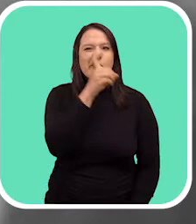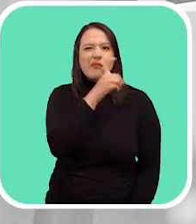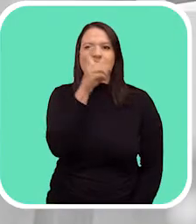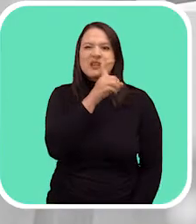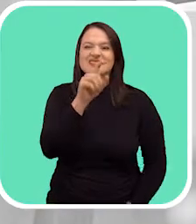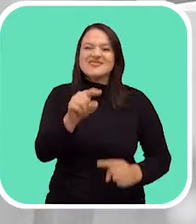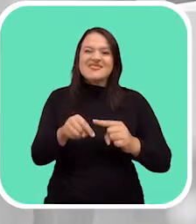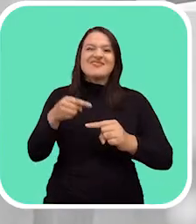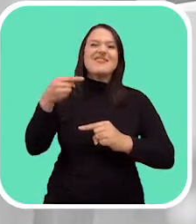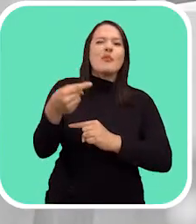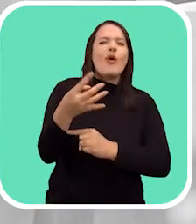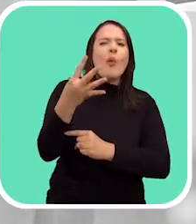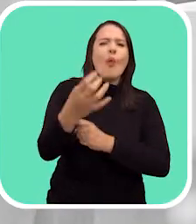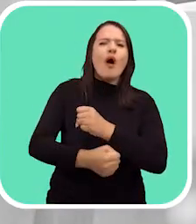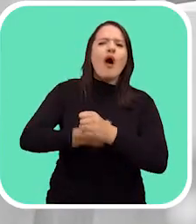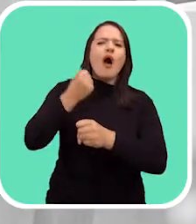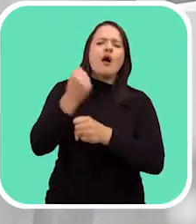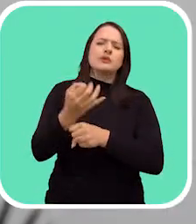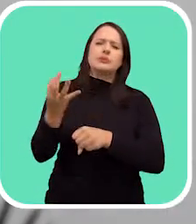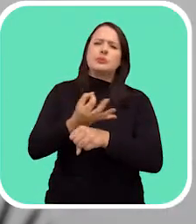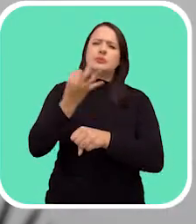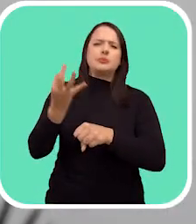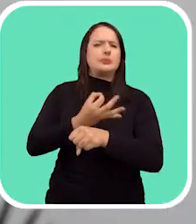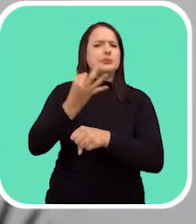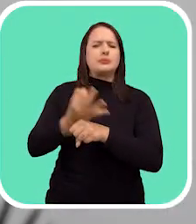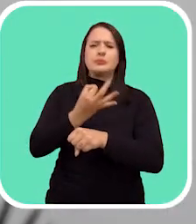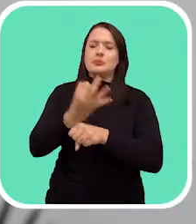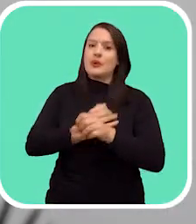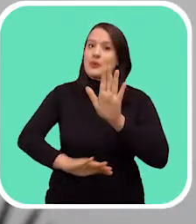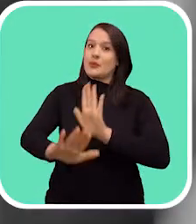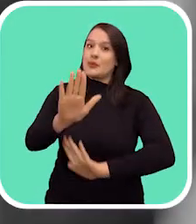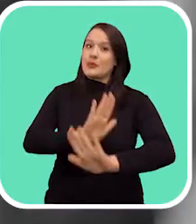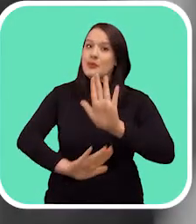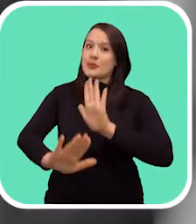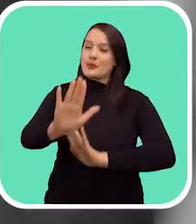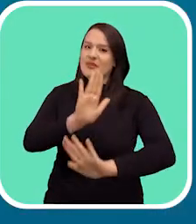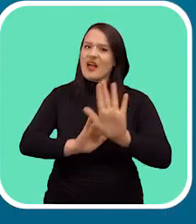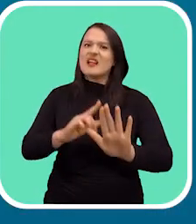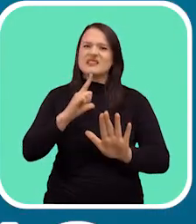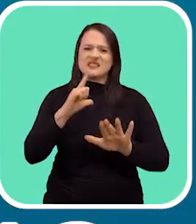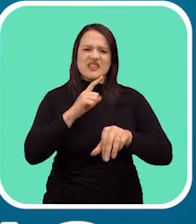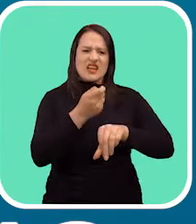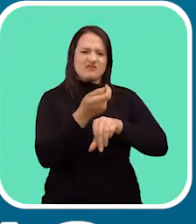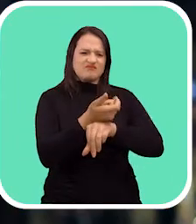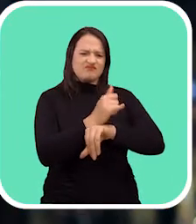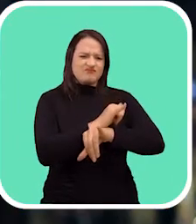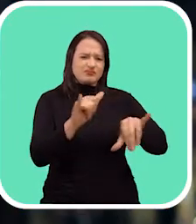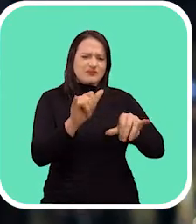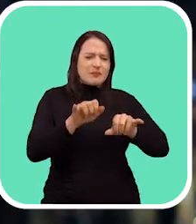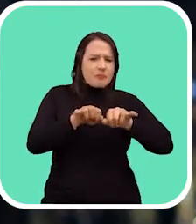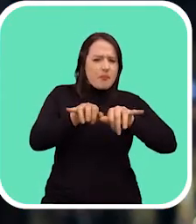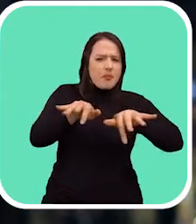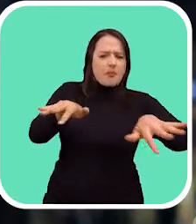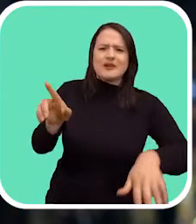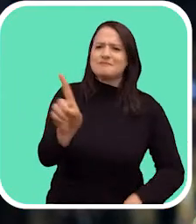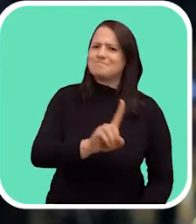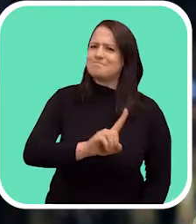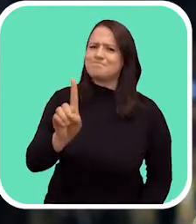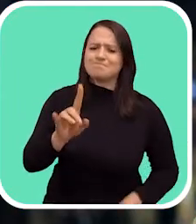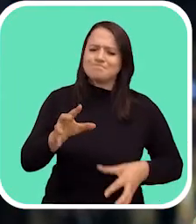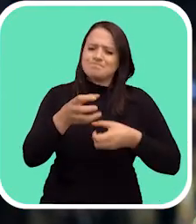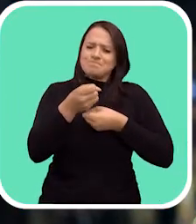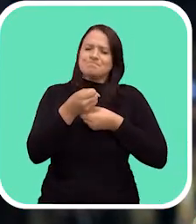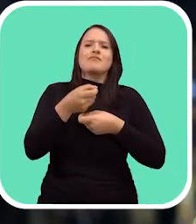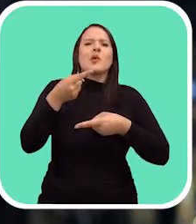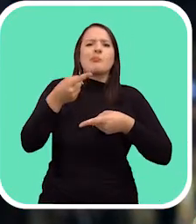eleição vira pão amargo a ser consumido por quatro anos. Cuidado com isso. Não passe fake